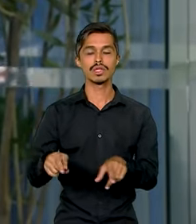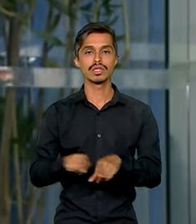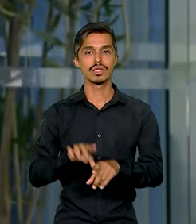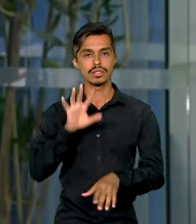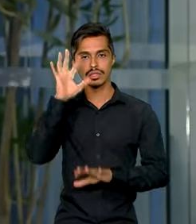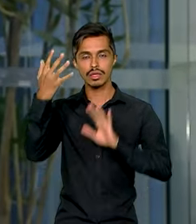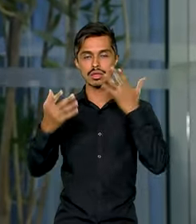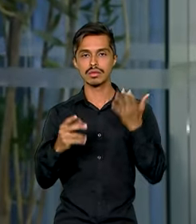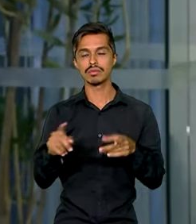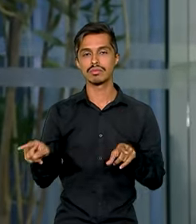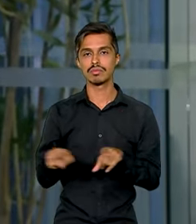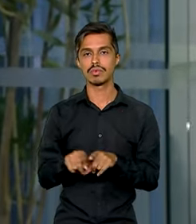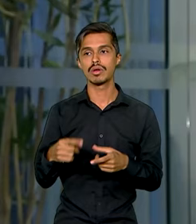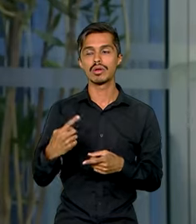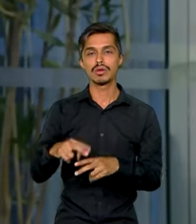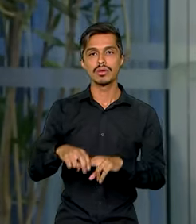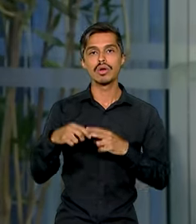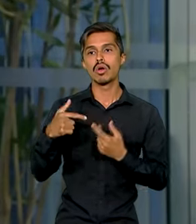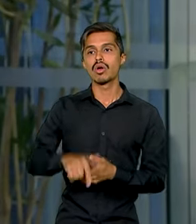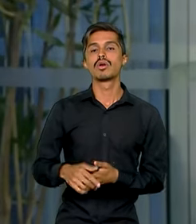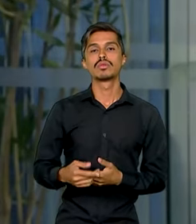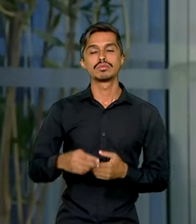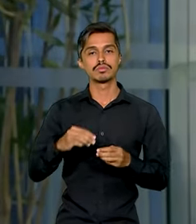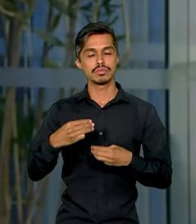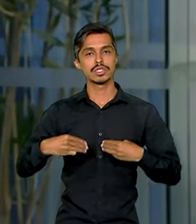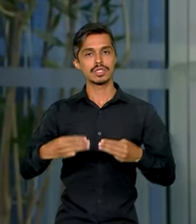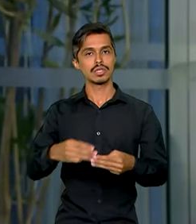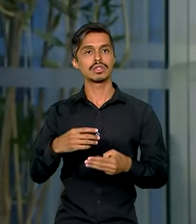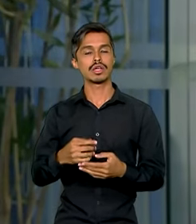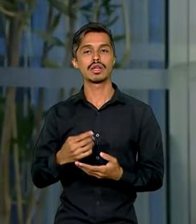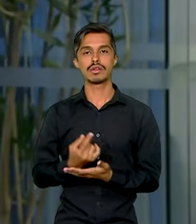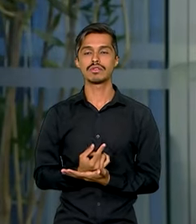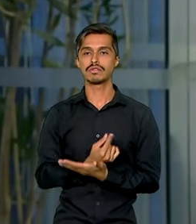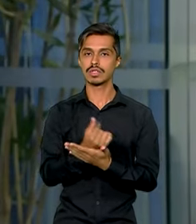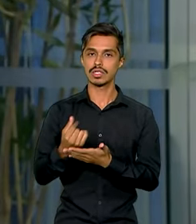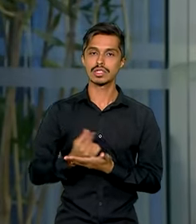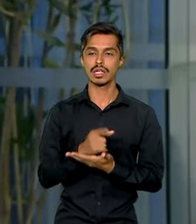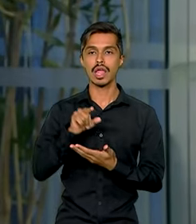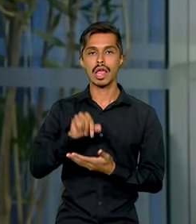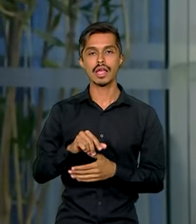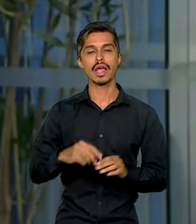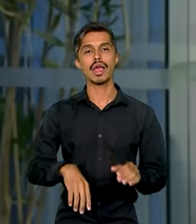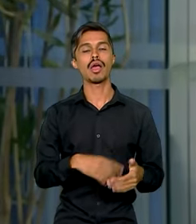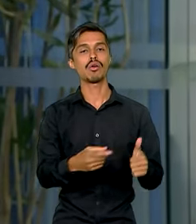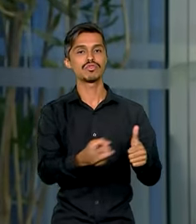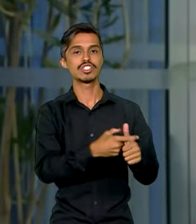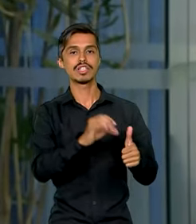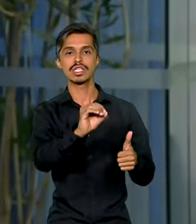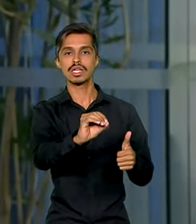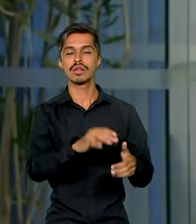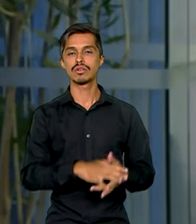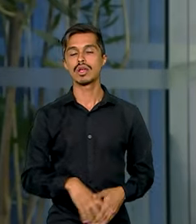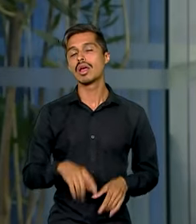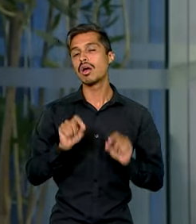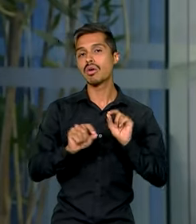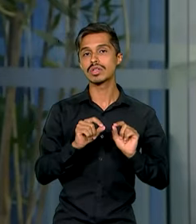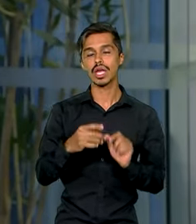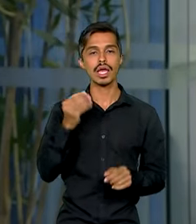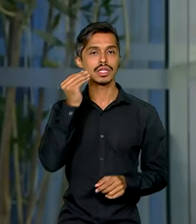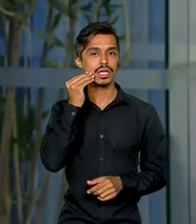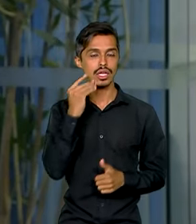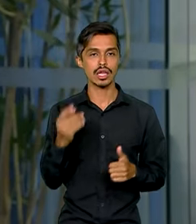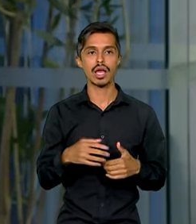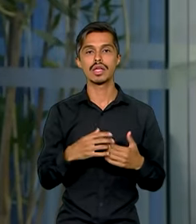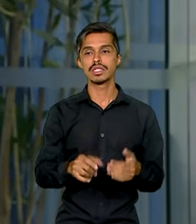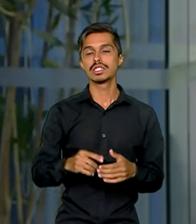adotadas pelo Ministério da Fazenda para alcançar o que você falou, Roberto, esse chamado déficit zero. E o que é é isso? É zerar a conta, é o